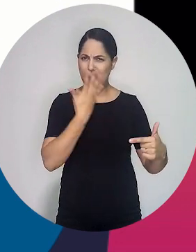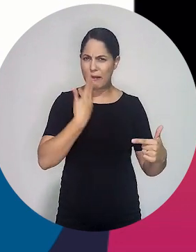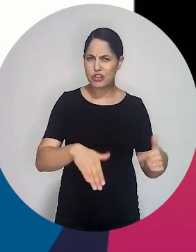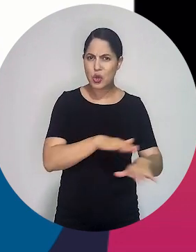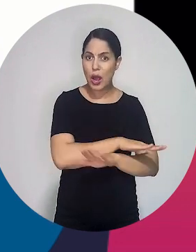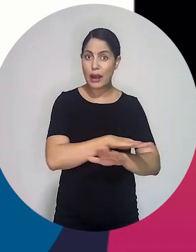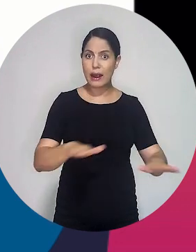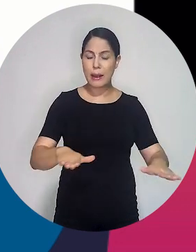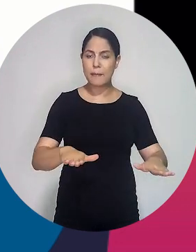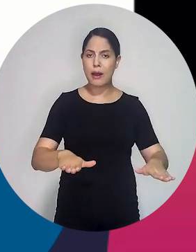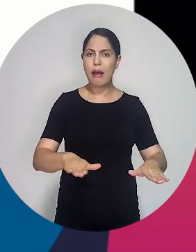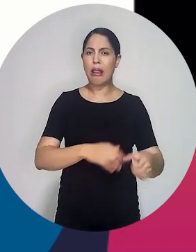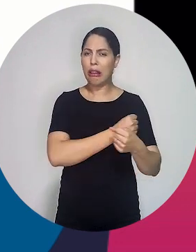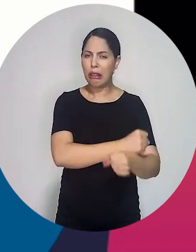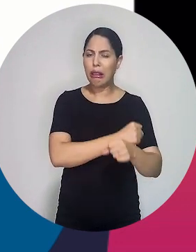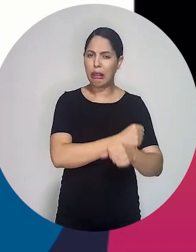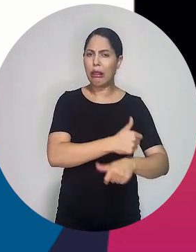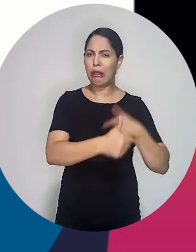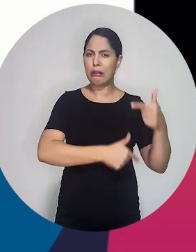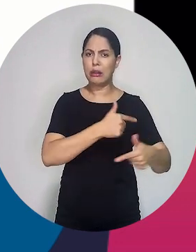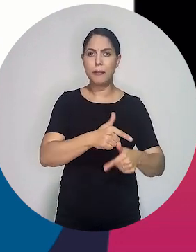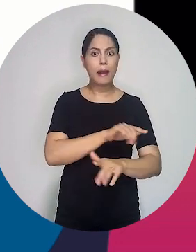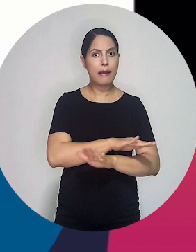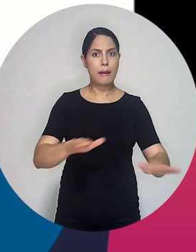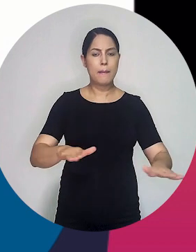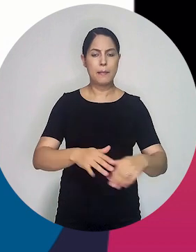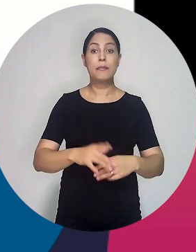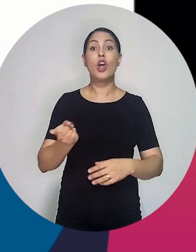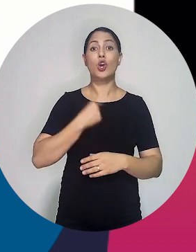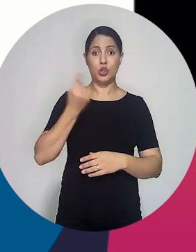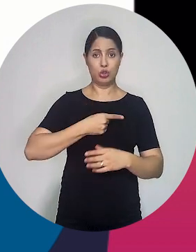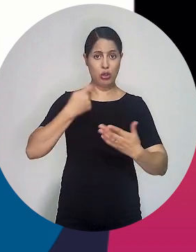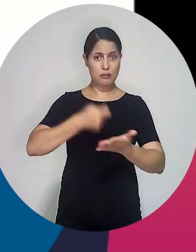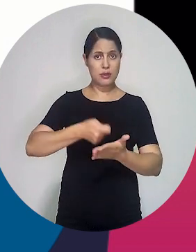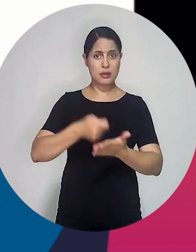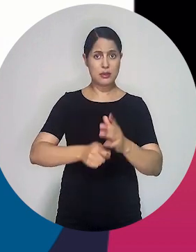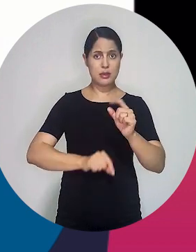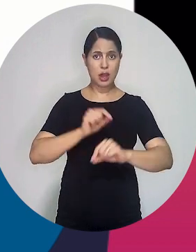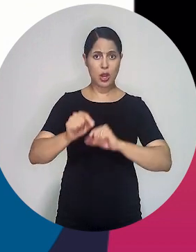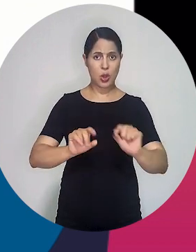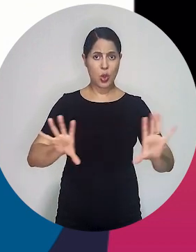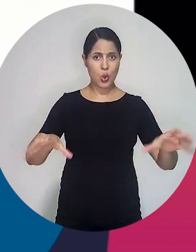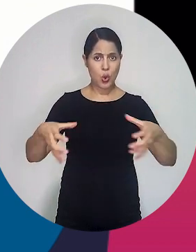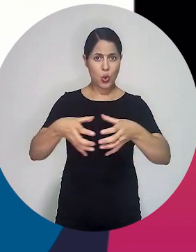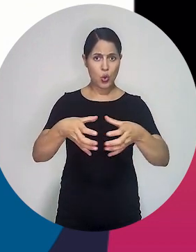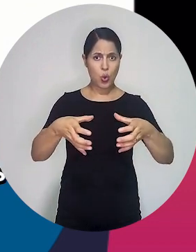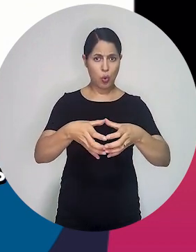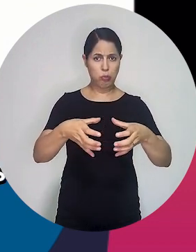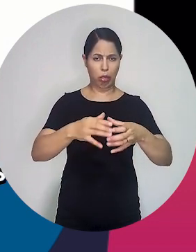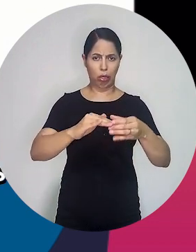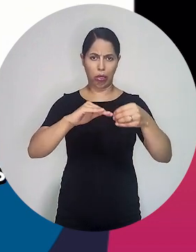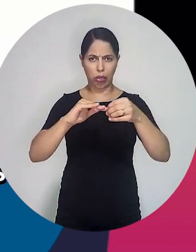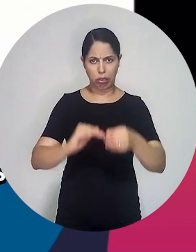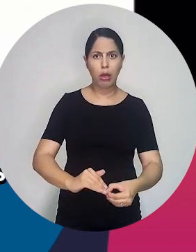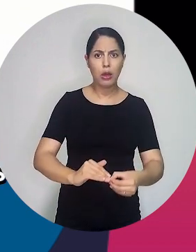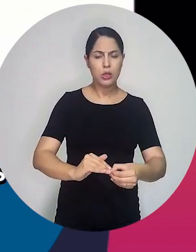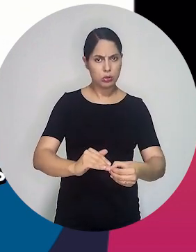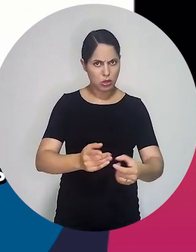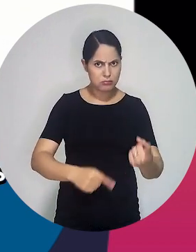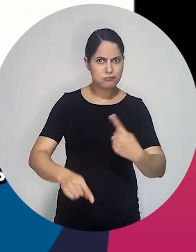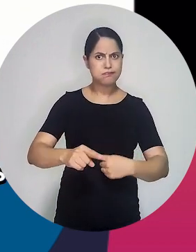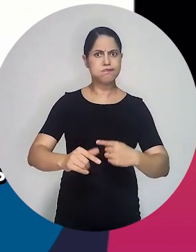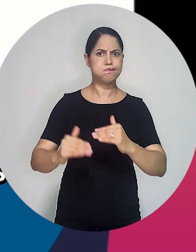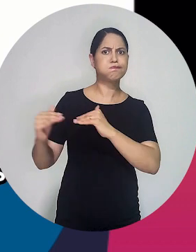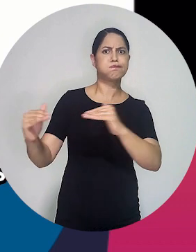trabalhos, eradicando trabalho jovens e todas formas de força de trabalho. Nós temos o debate para promover a inclusão de